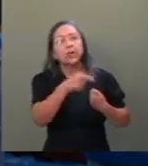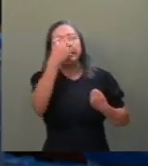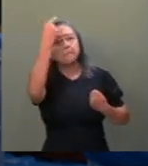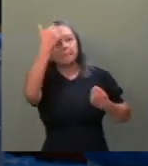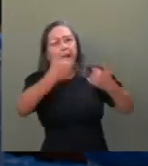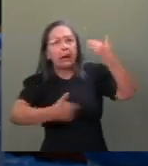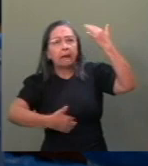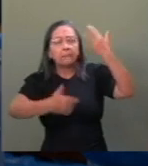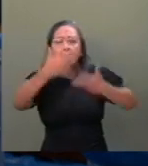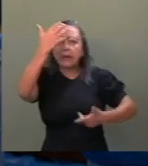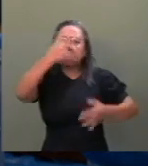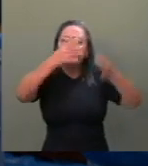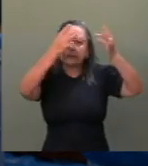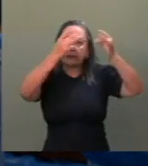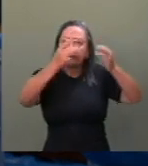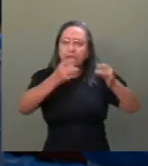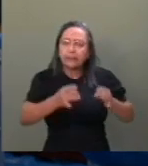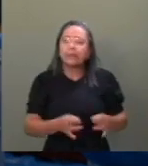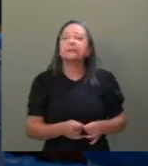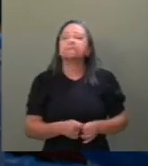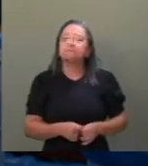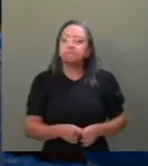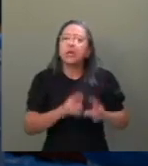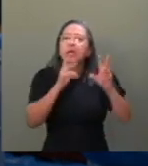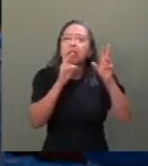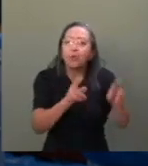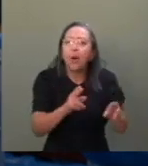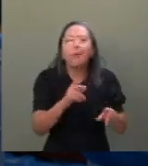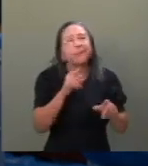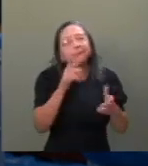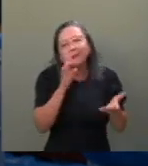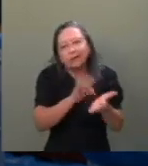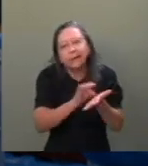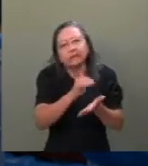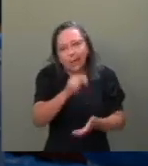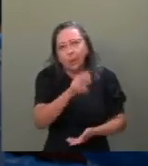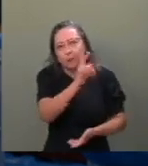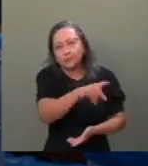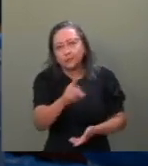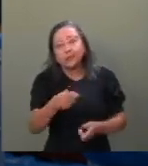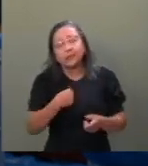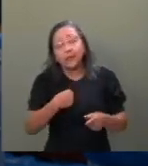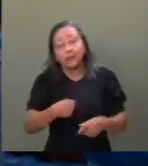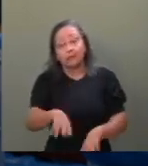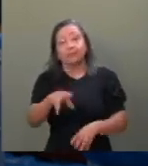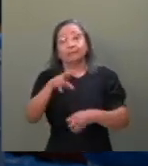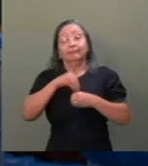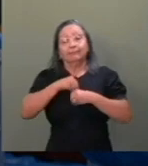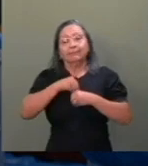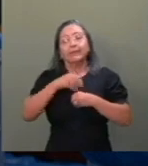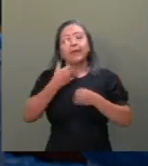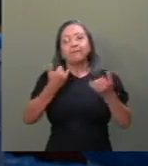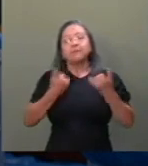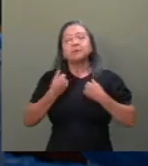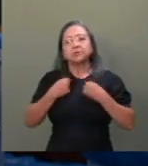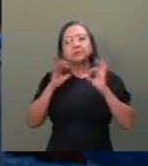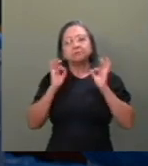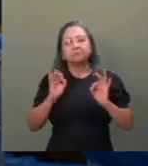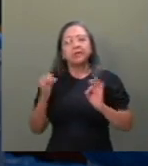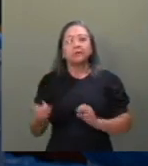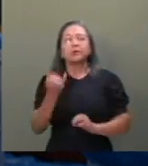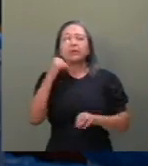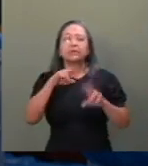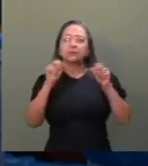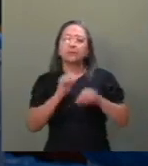deu com muita pedagogia, inclusive como professor que é, e aí, portanto, passei a ter informações profundas a esse